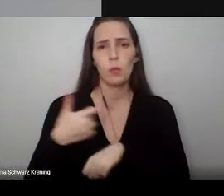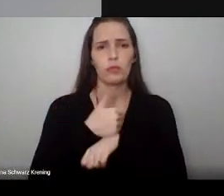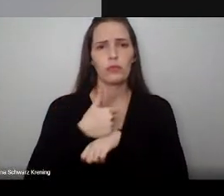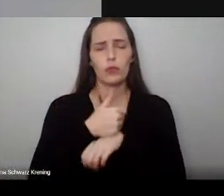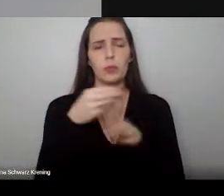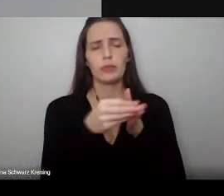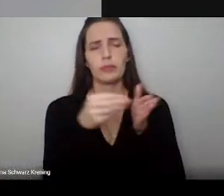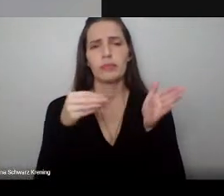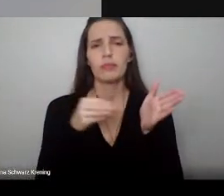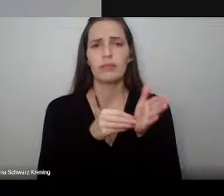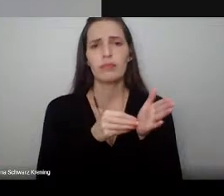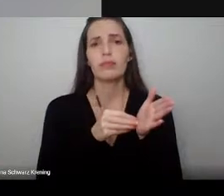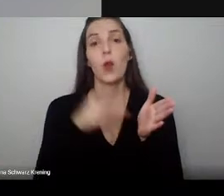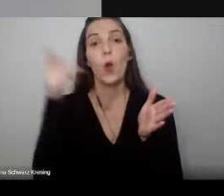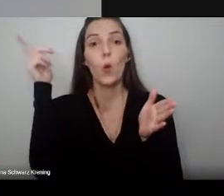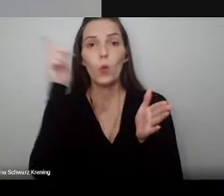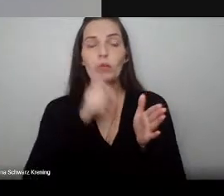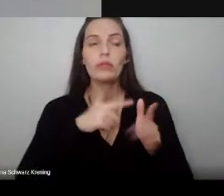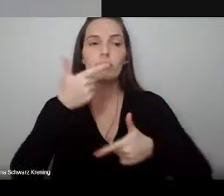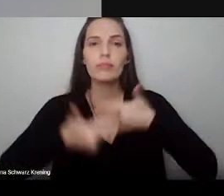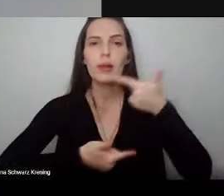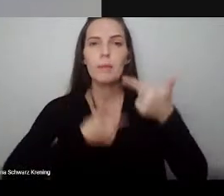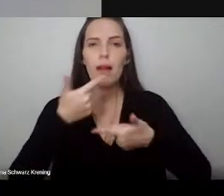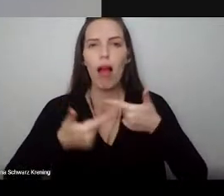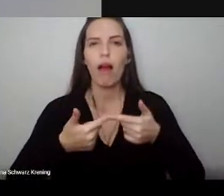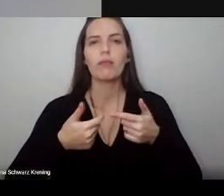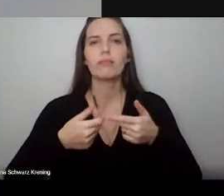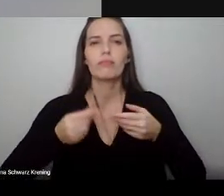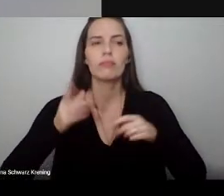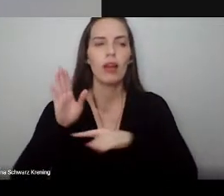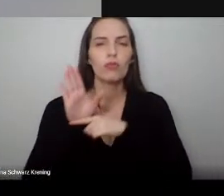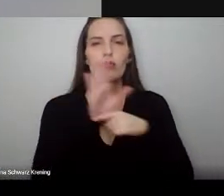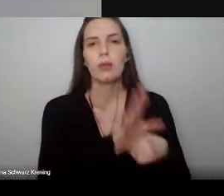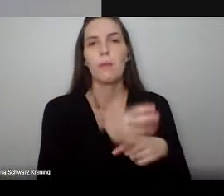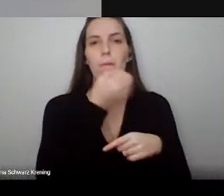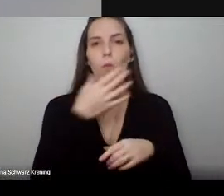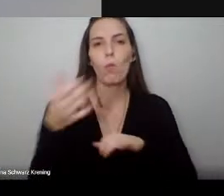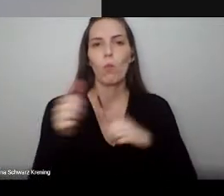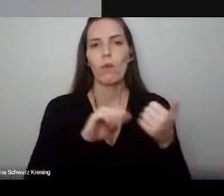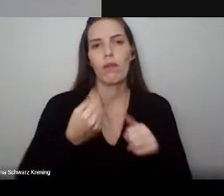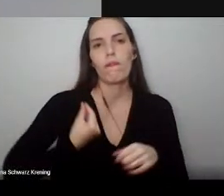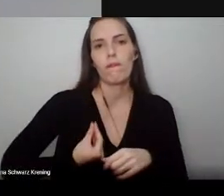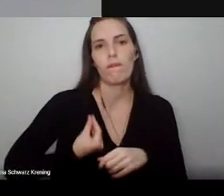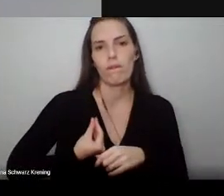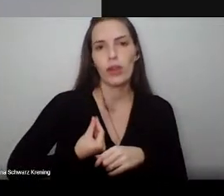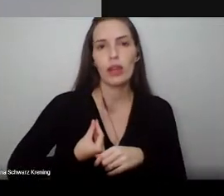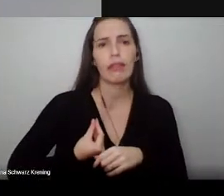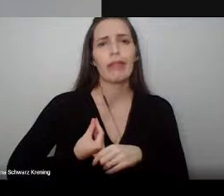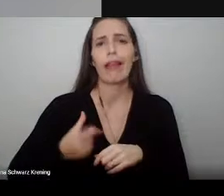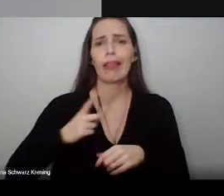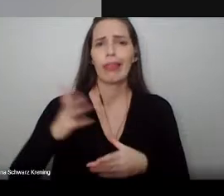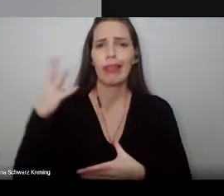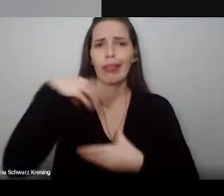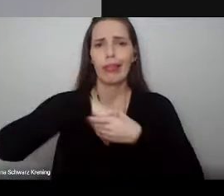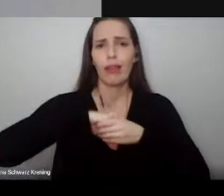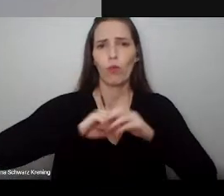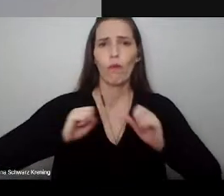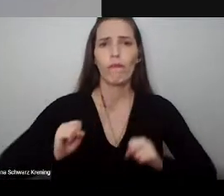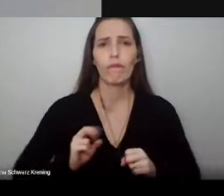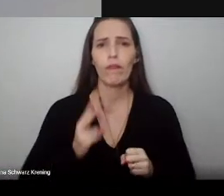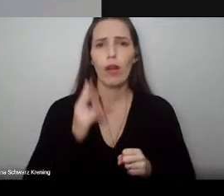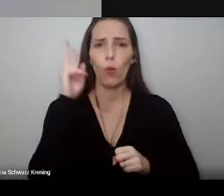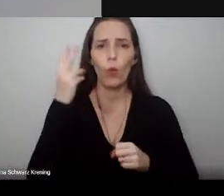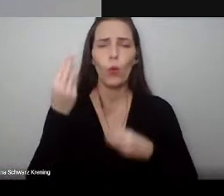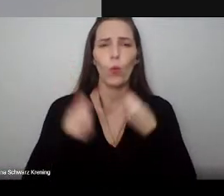busca da melhoria da qualidade de vida da população, norteado por valores como empatia, ética, exiliência,